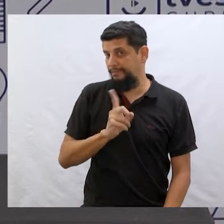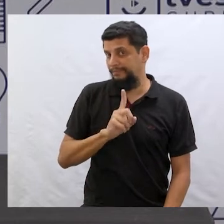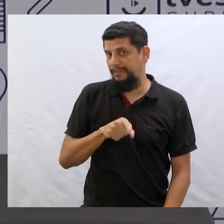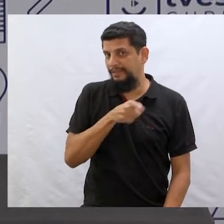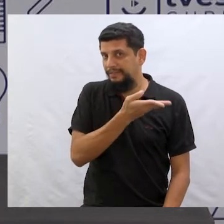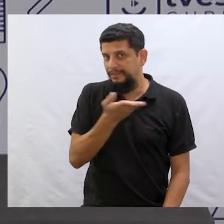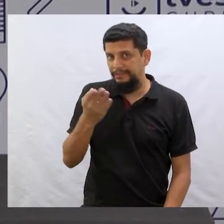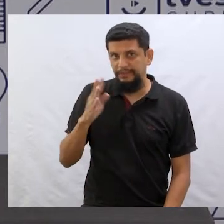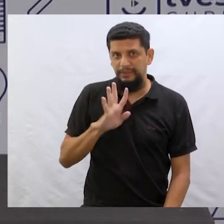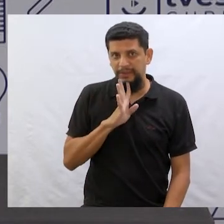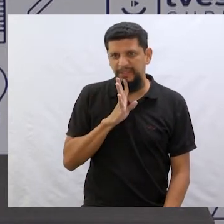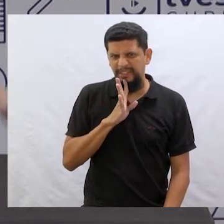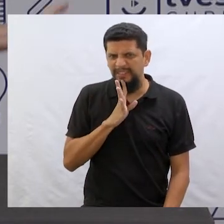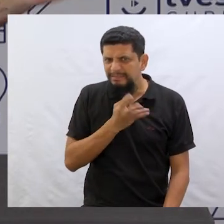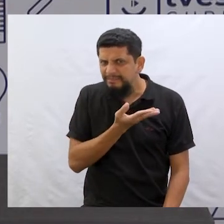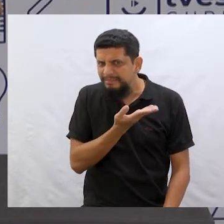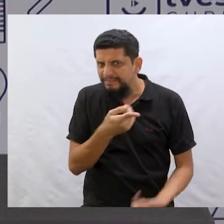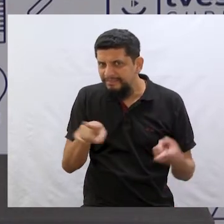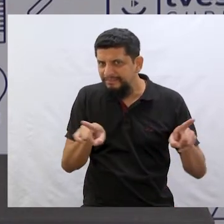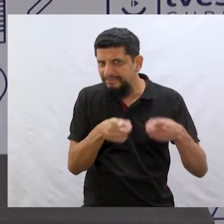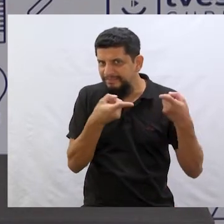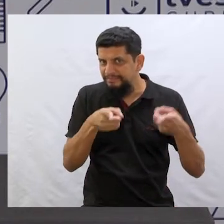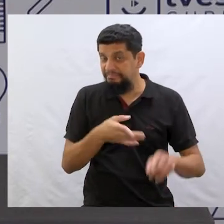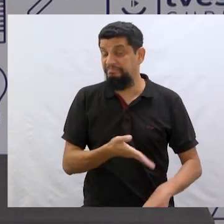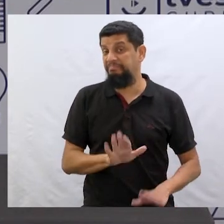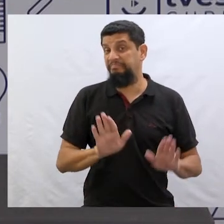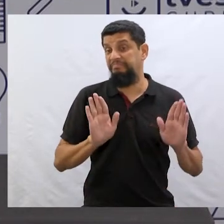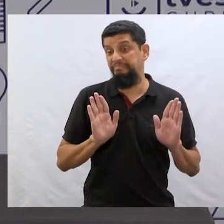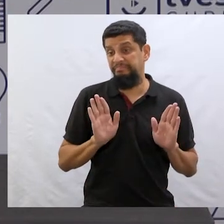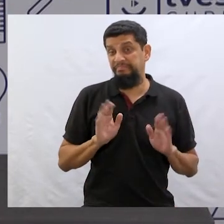tudo meu, não. E você, se reconheceu em alguma?